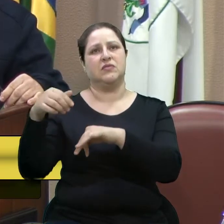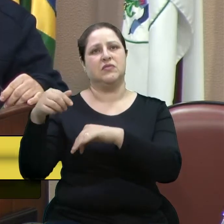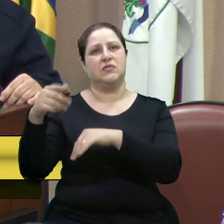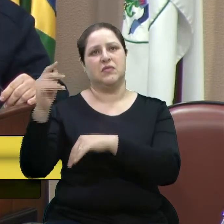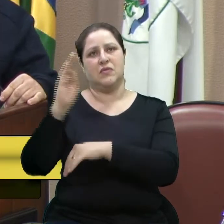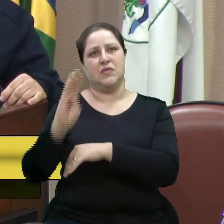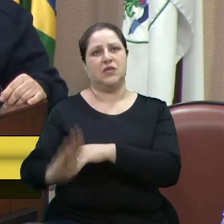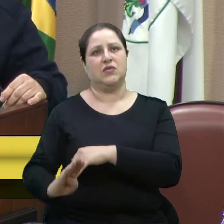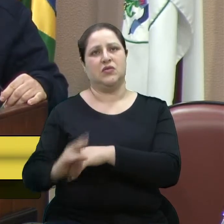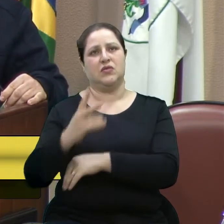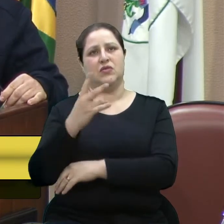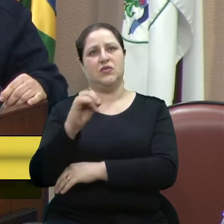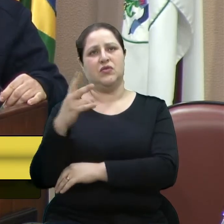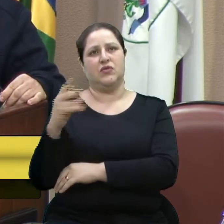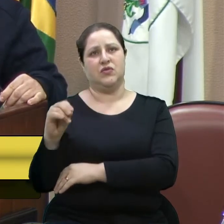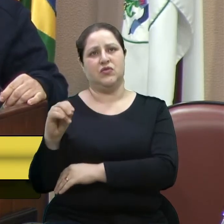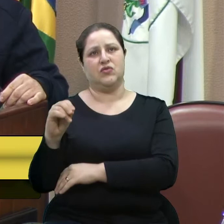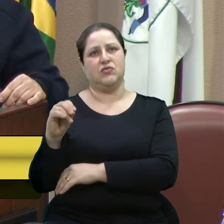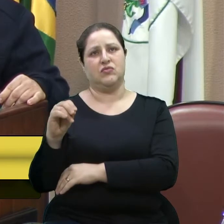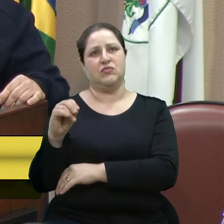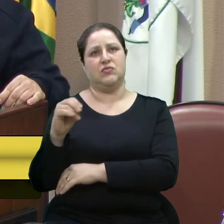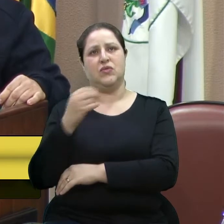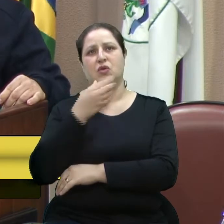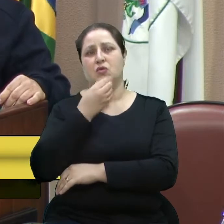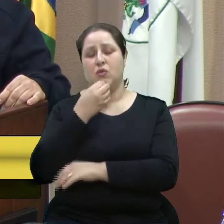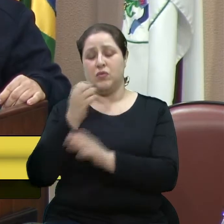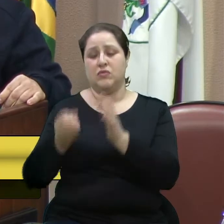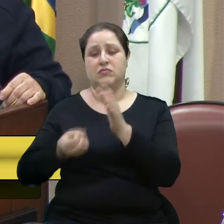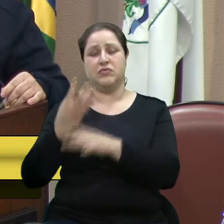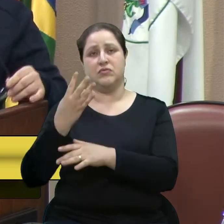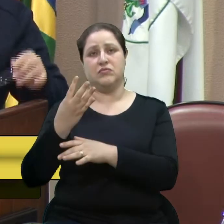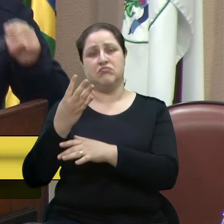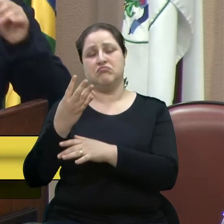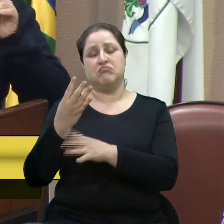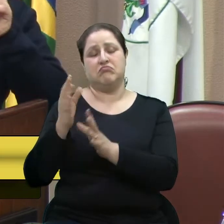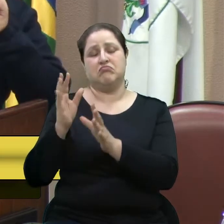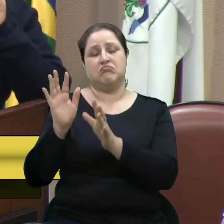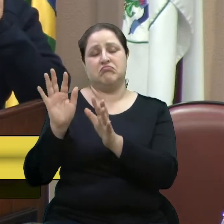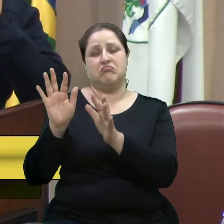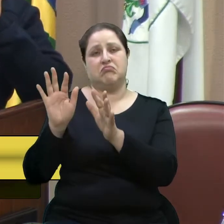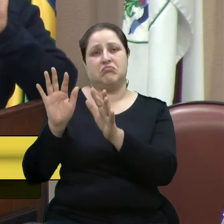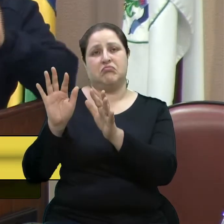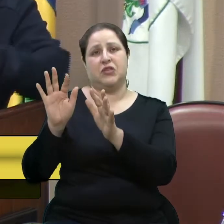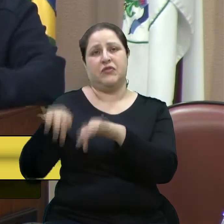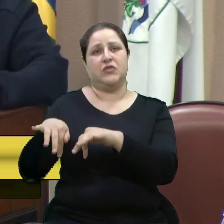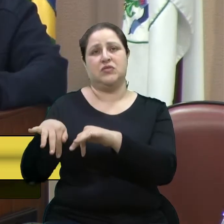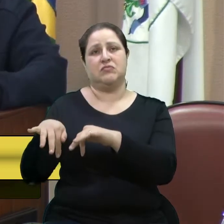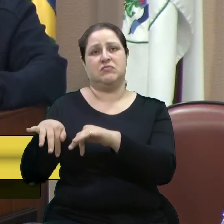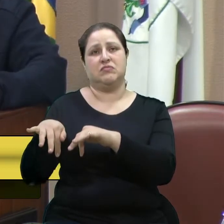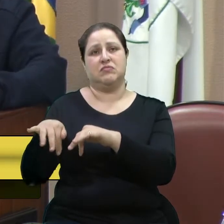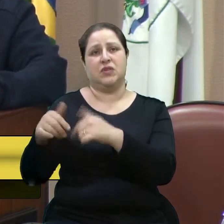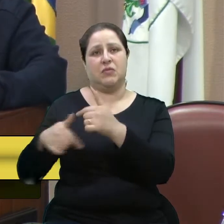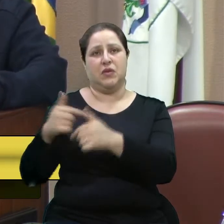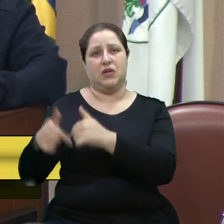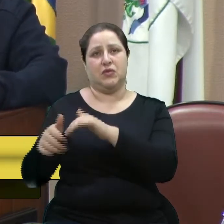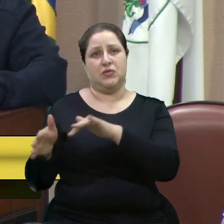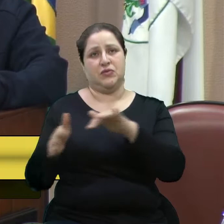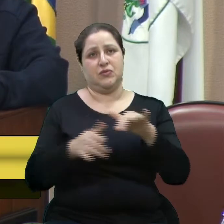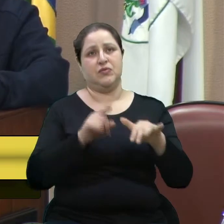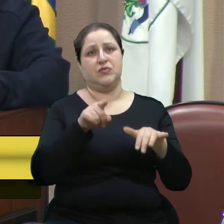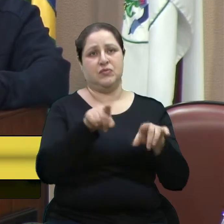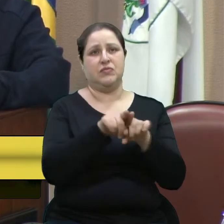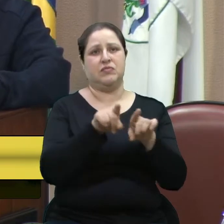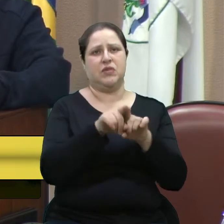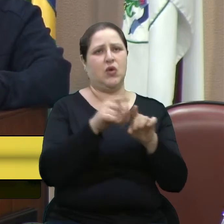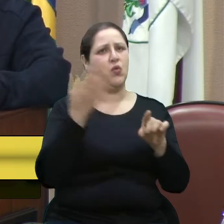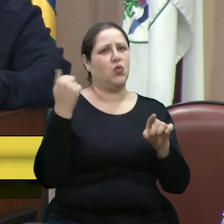para frente esse movimento que o próprio fundador caiu por terra. Outro vereador. O senhor diz o seguinte aqui nesse requerimento. Eu nem